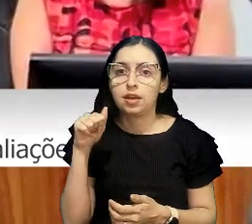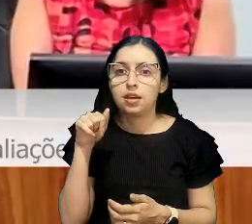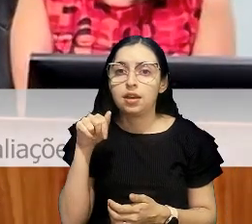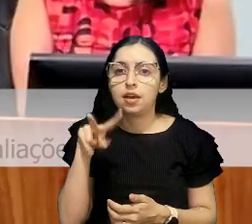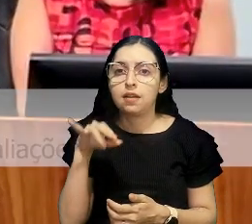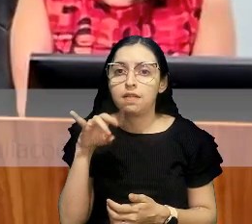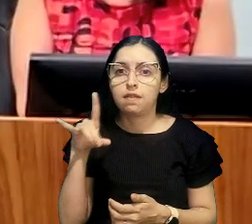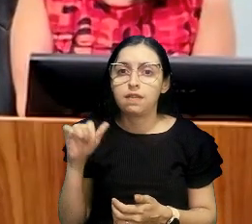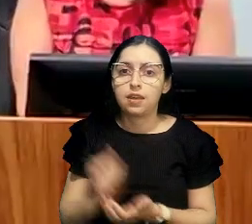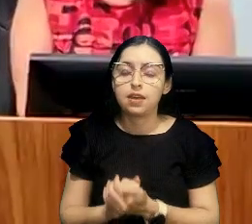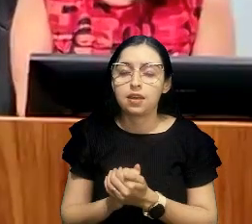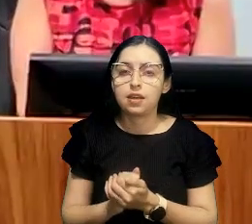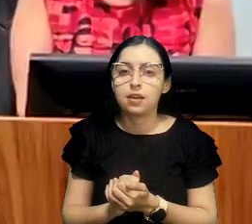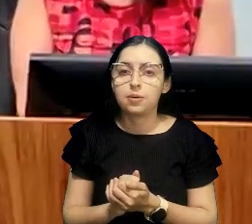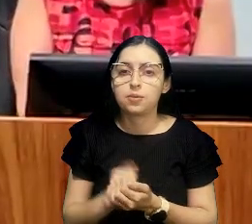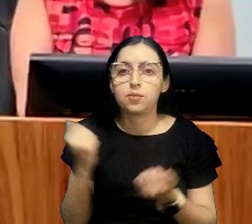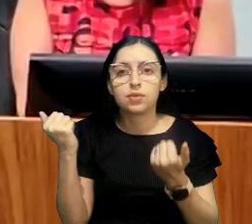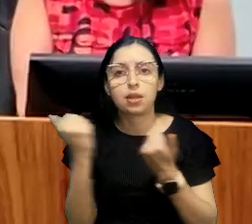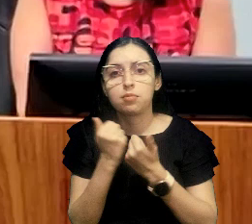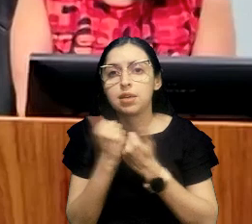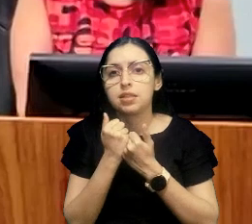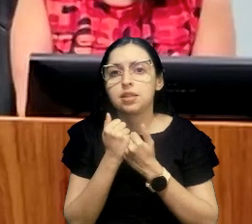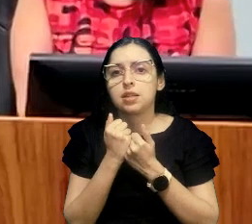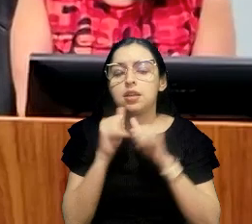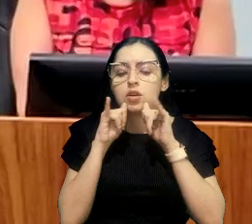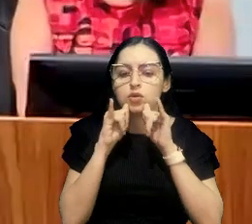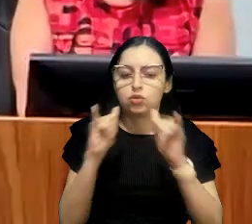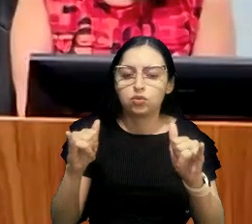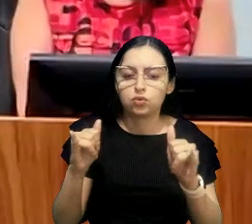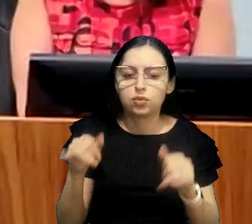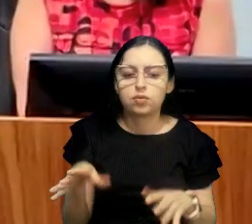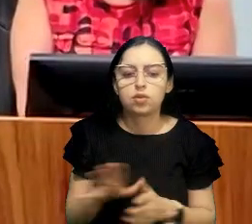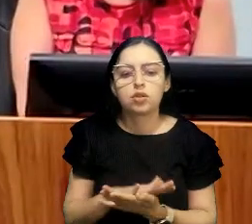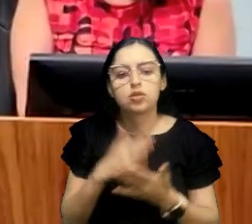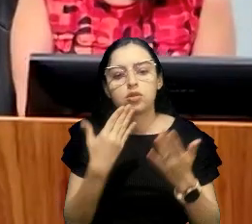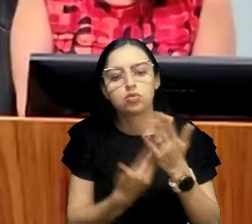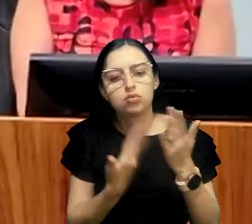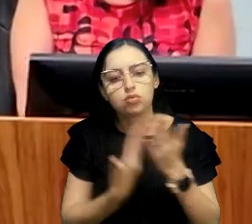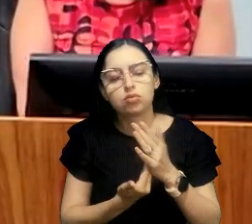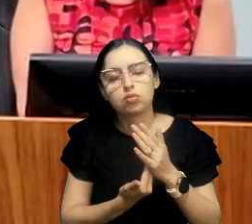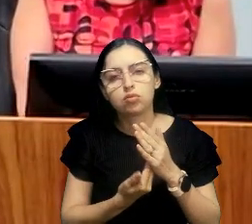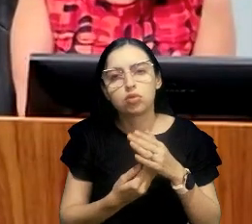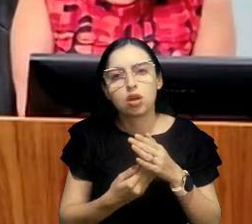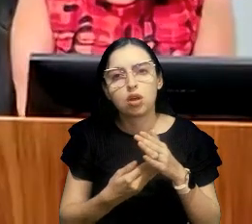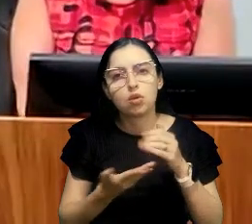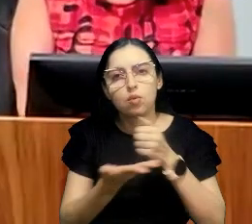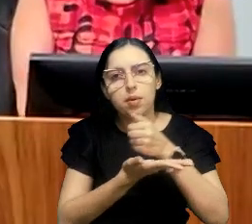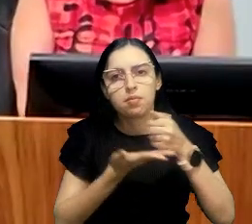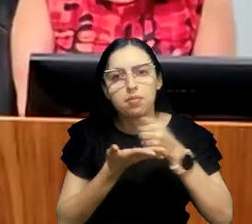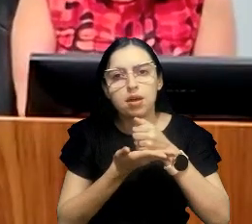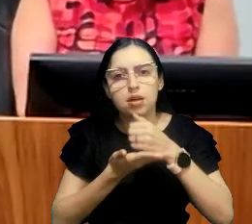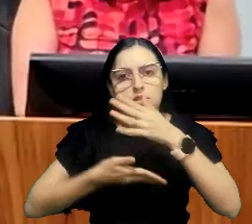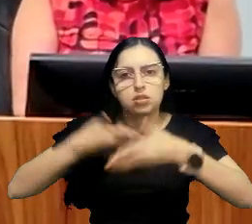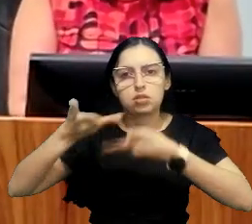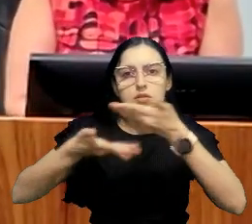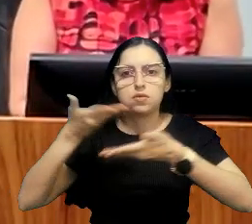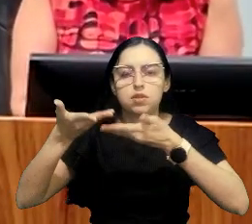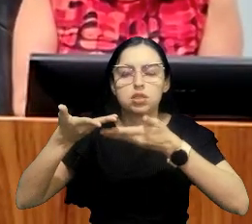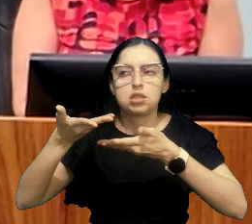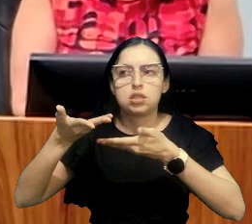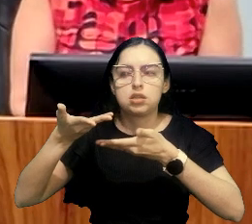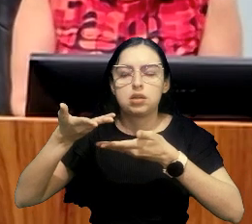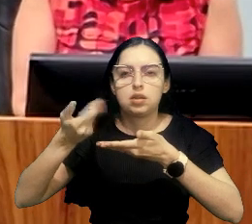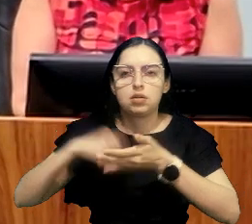trazer aqui algumas informações, estudos, né? Baseado na nossa trajetória de